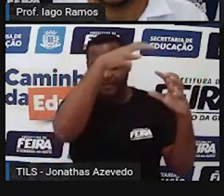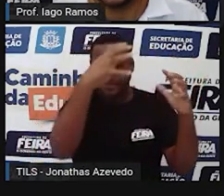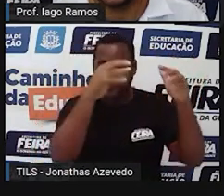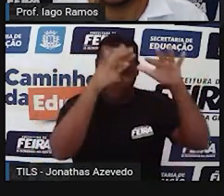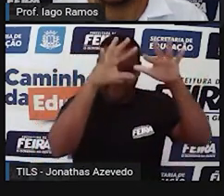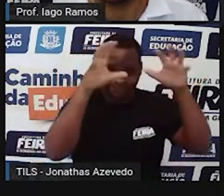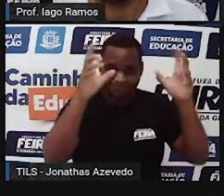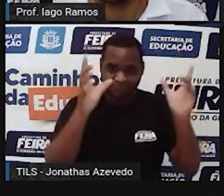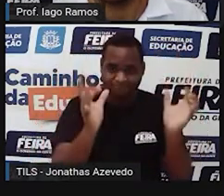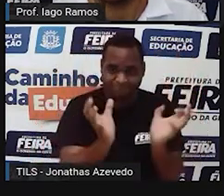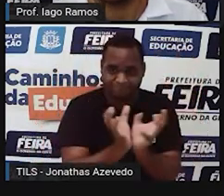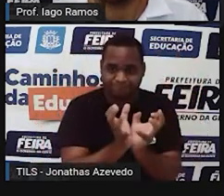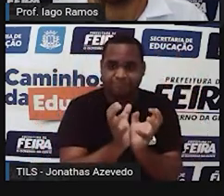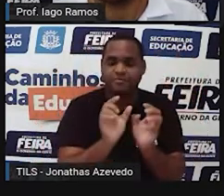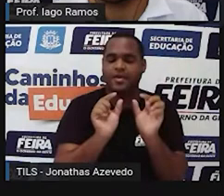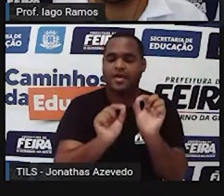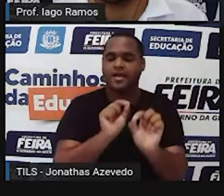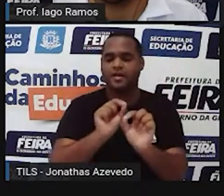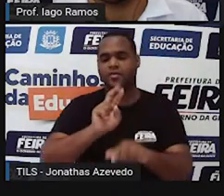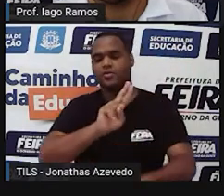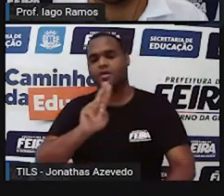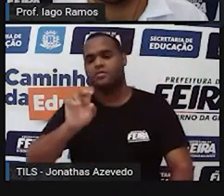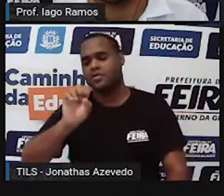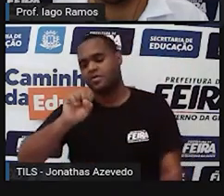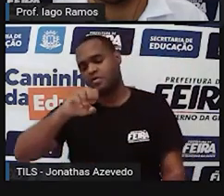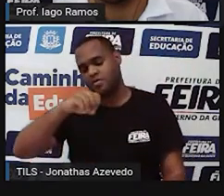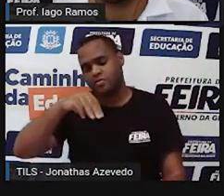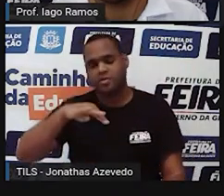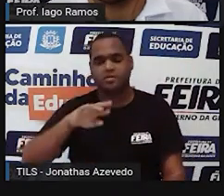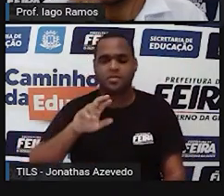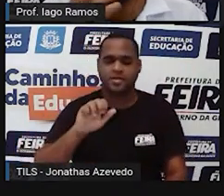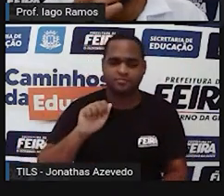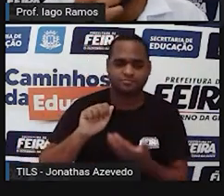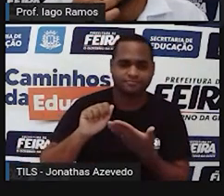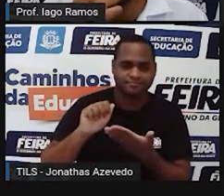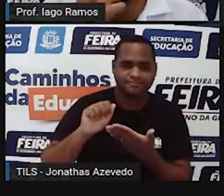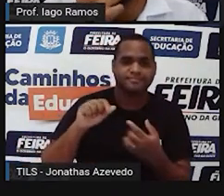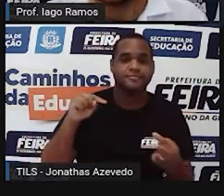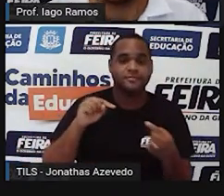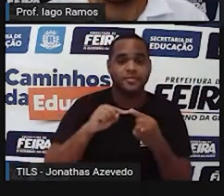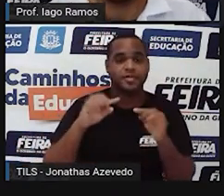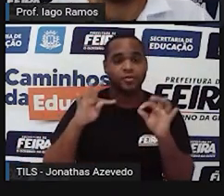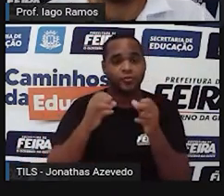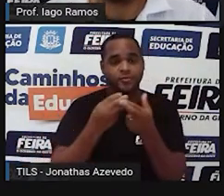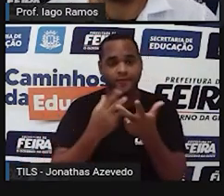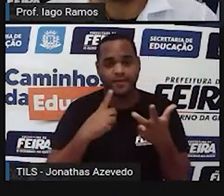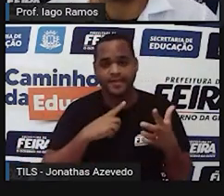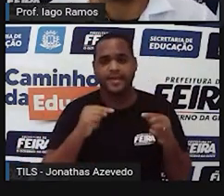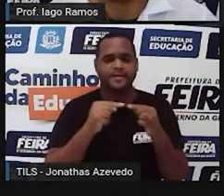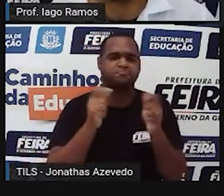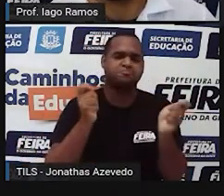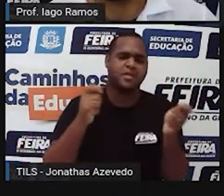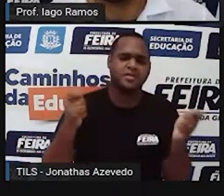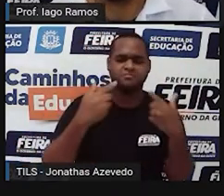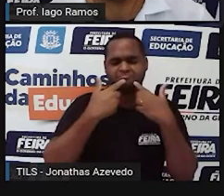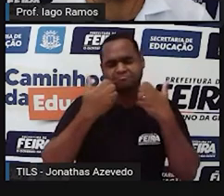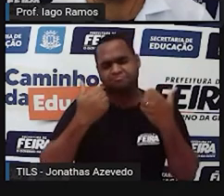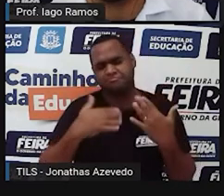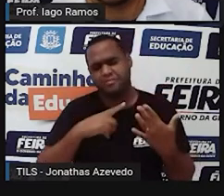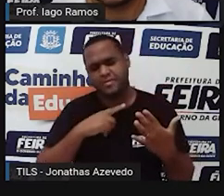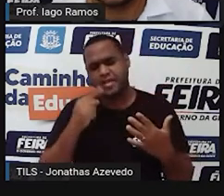da árvore que não tem a luz do Sol é a sombra. Todas as coisas formam uma sombra quando estão